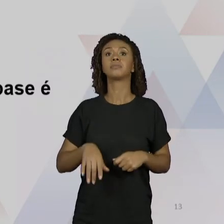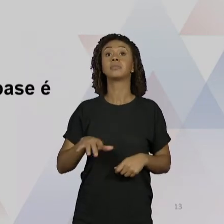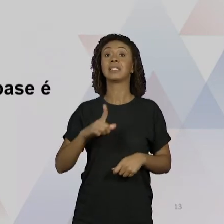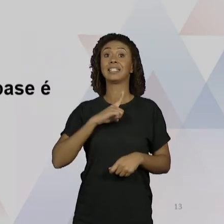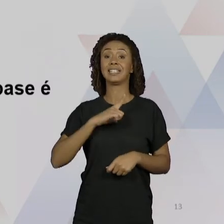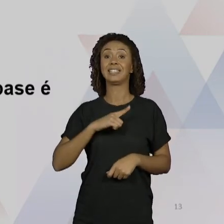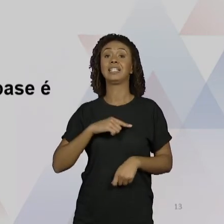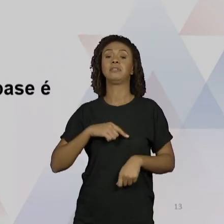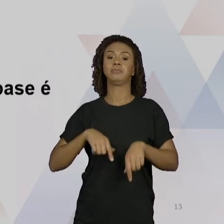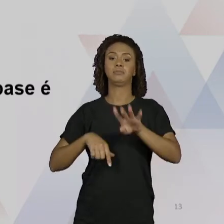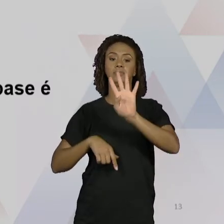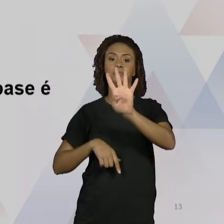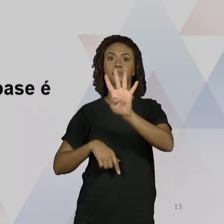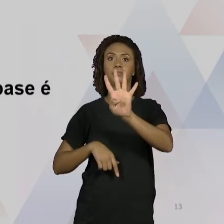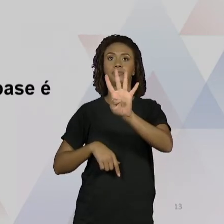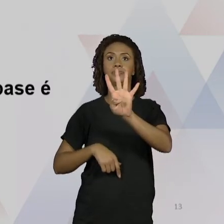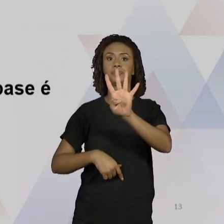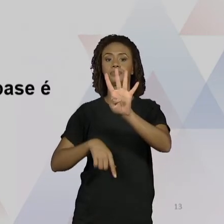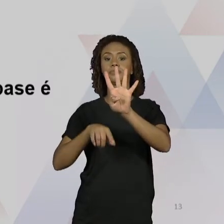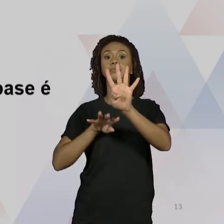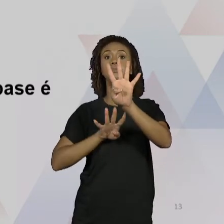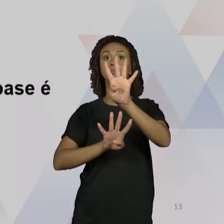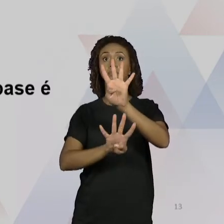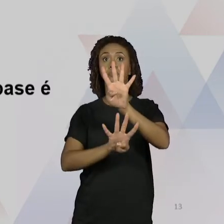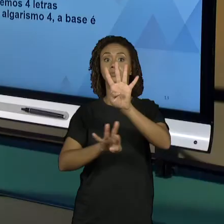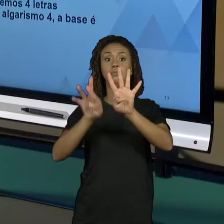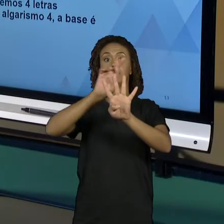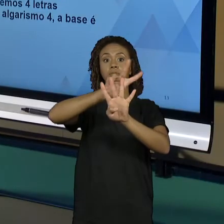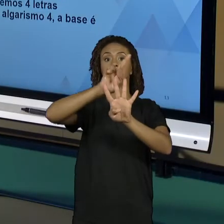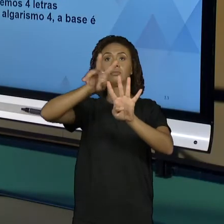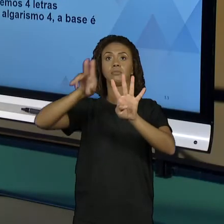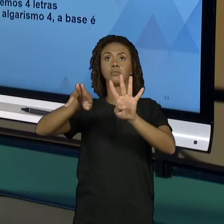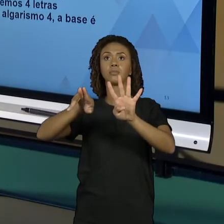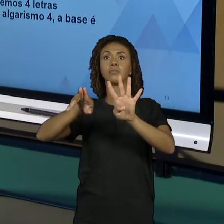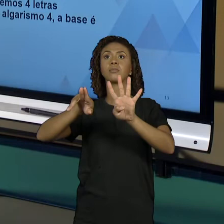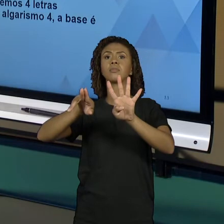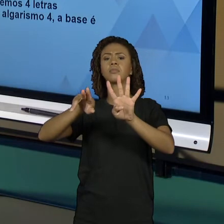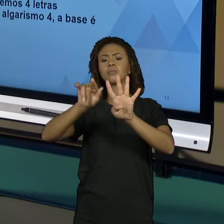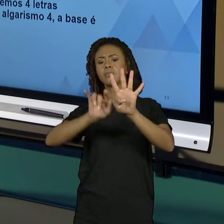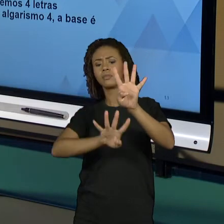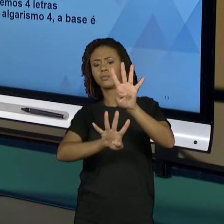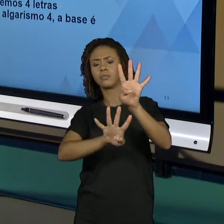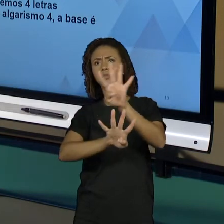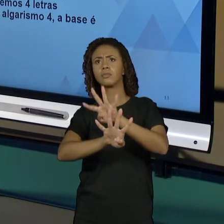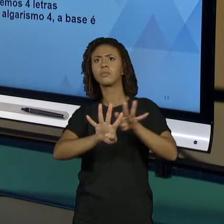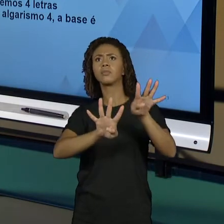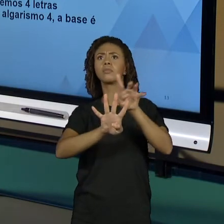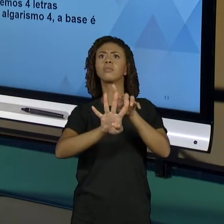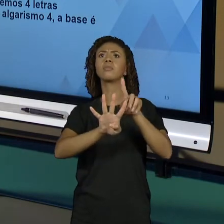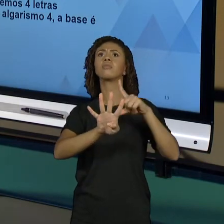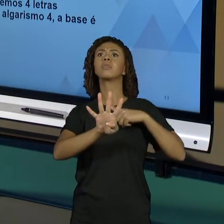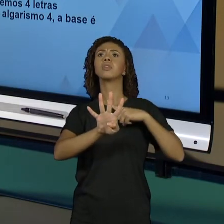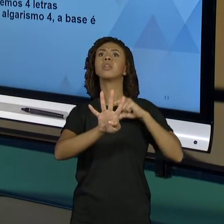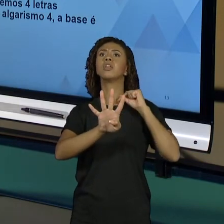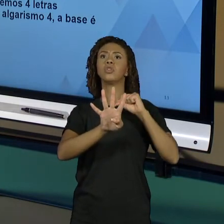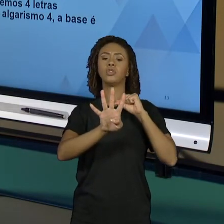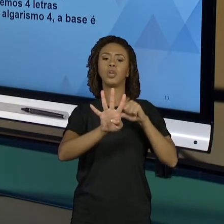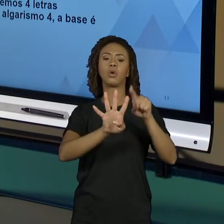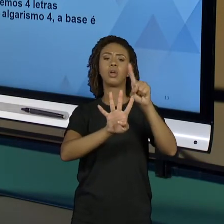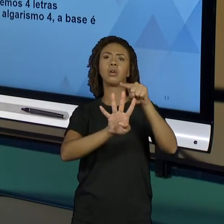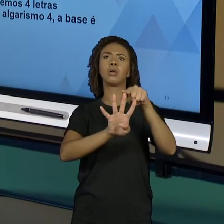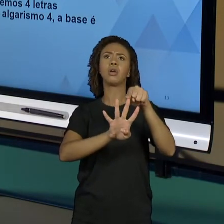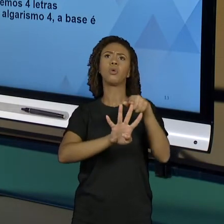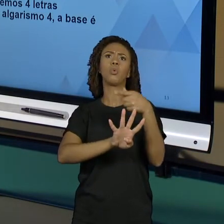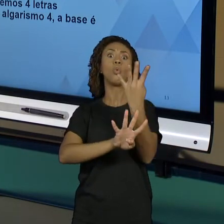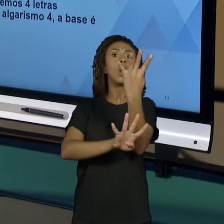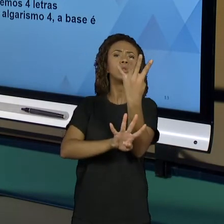diferentes e aparece o algarismo 4. Alguma letra podia ser igual a 4 mas como apareceu o algarismo 4 e